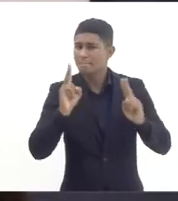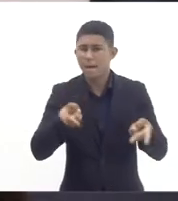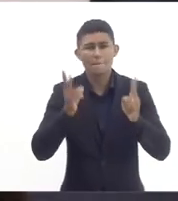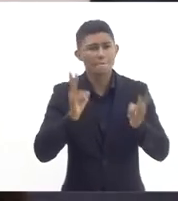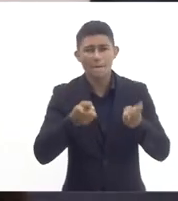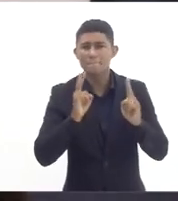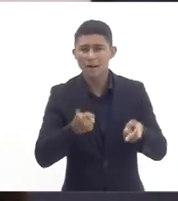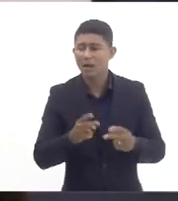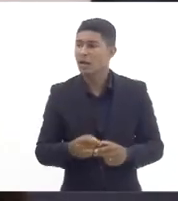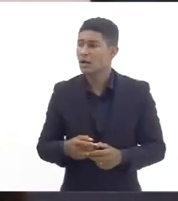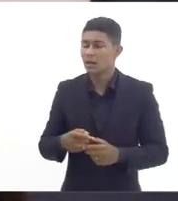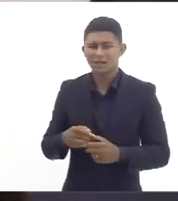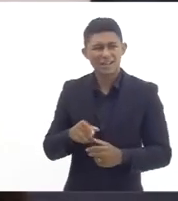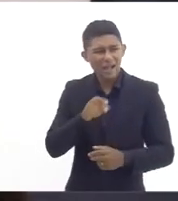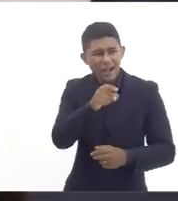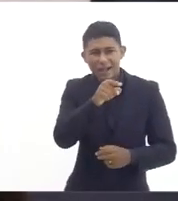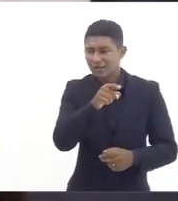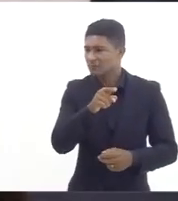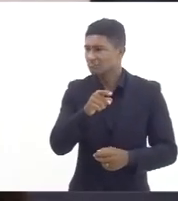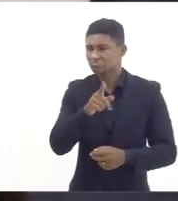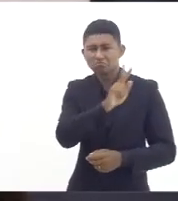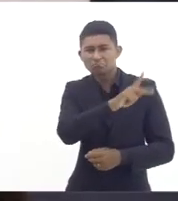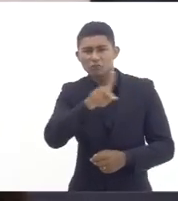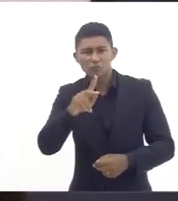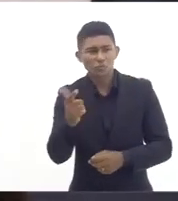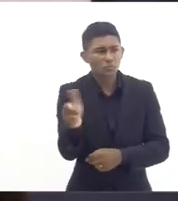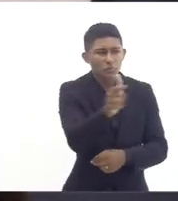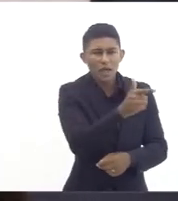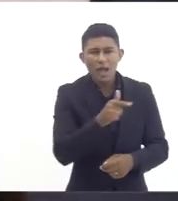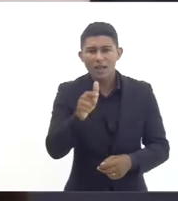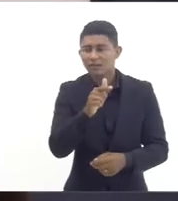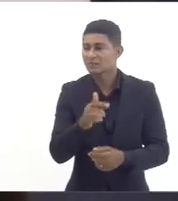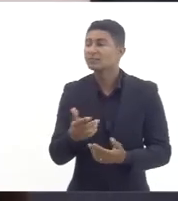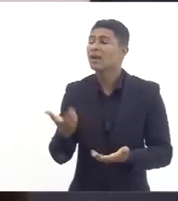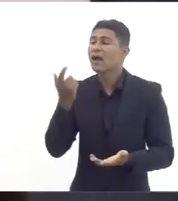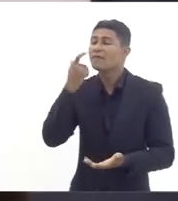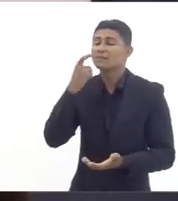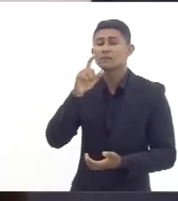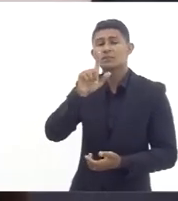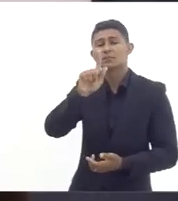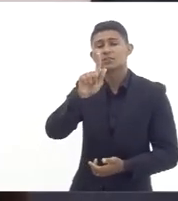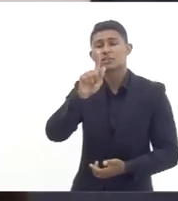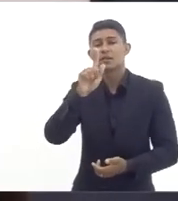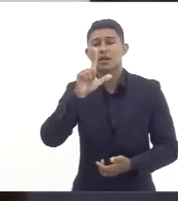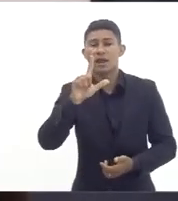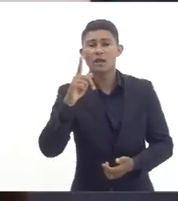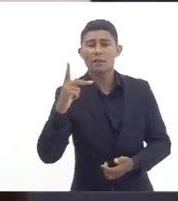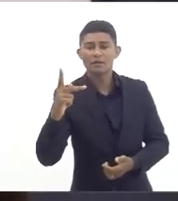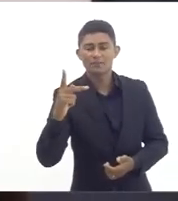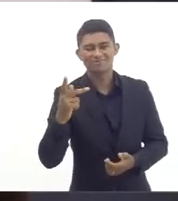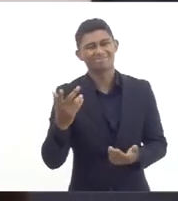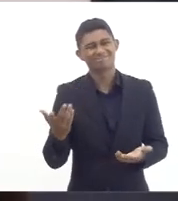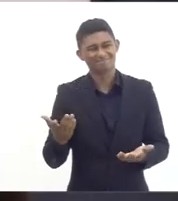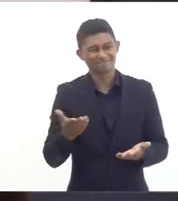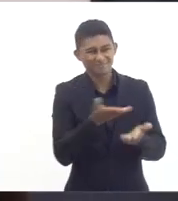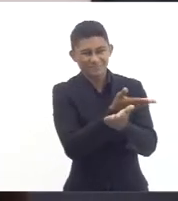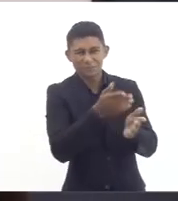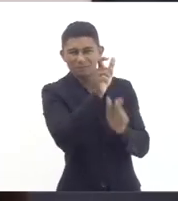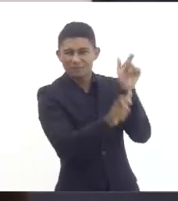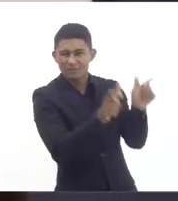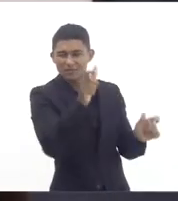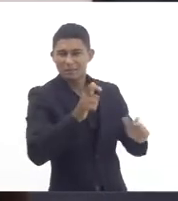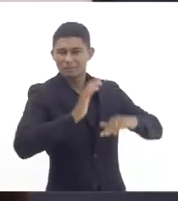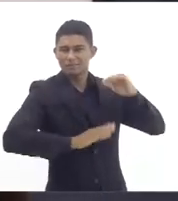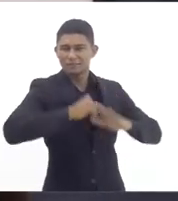uma forma de trabalho aonde o profissional de educação é extremamente prejudicado porque você conta com esse